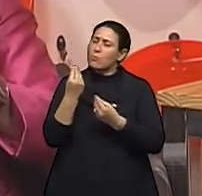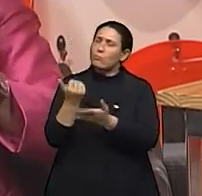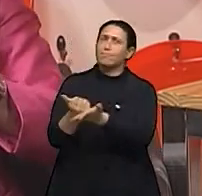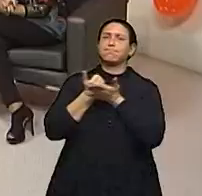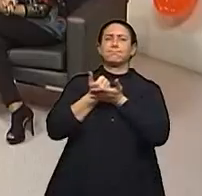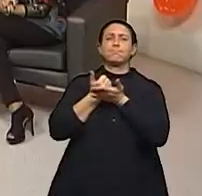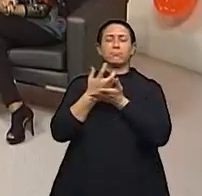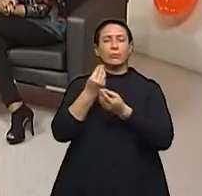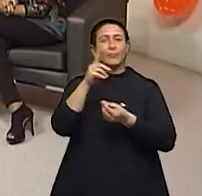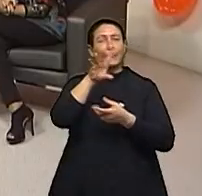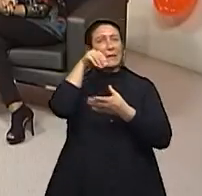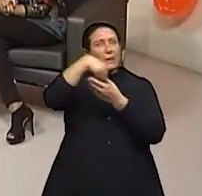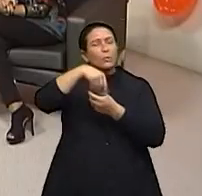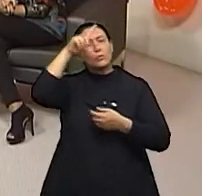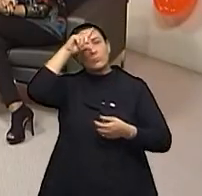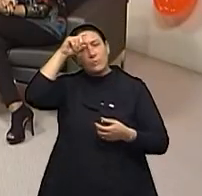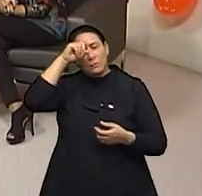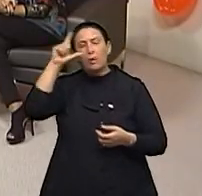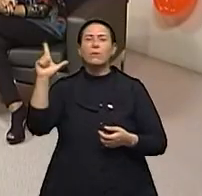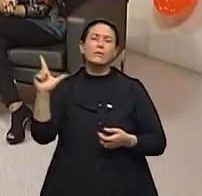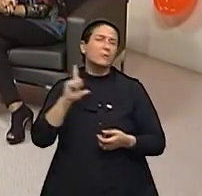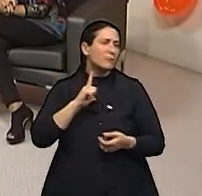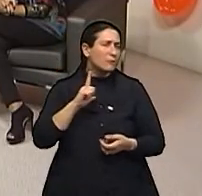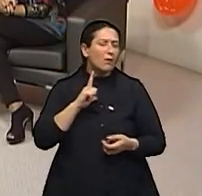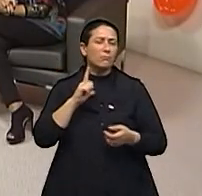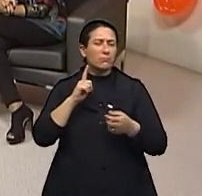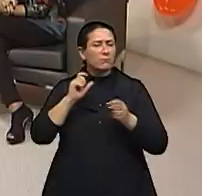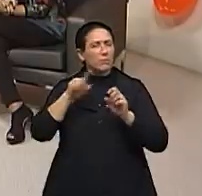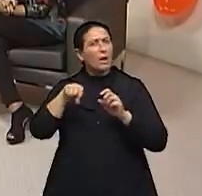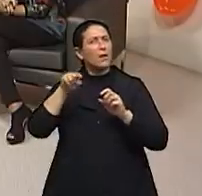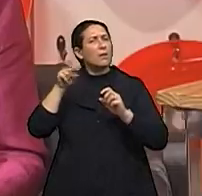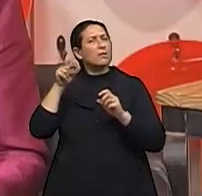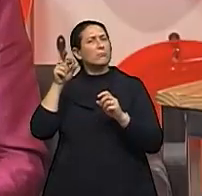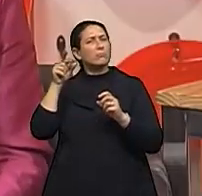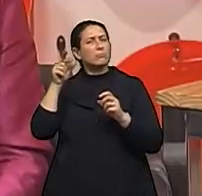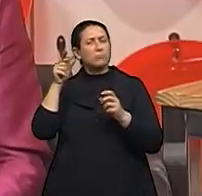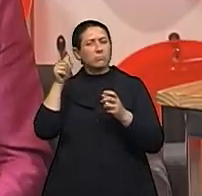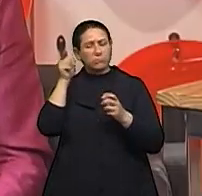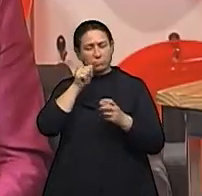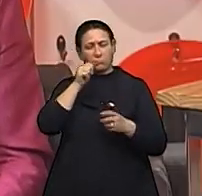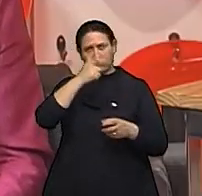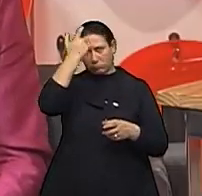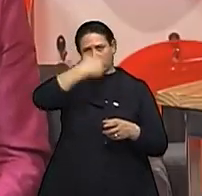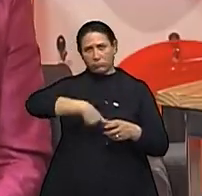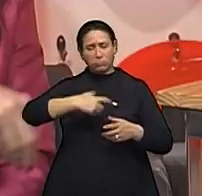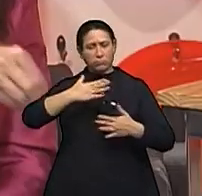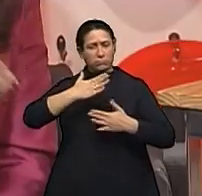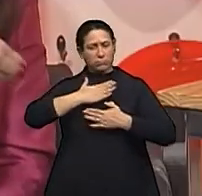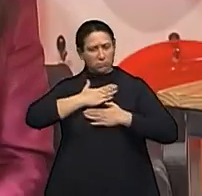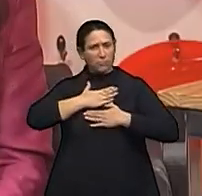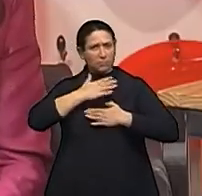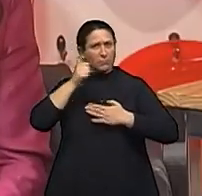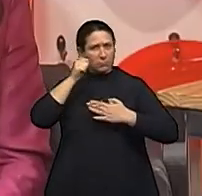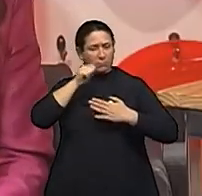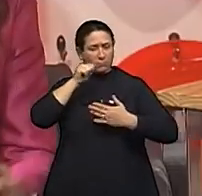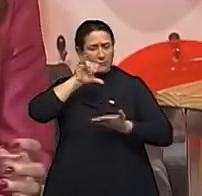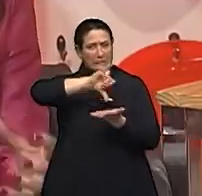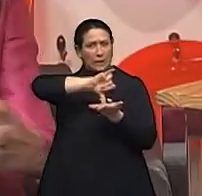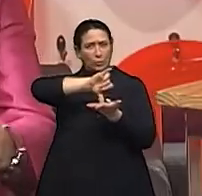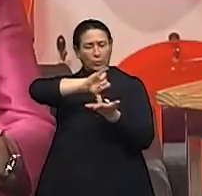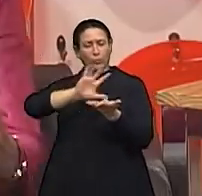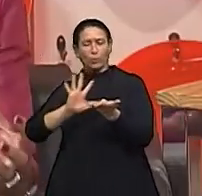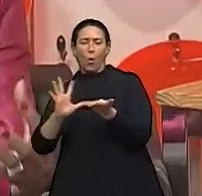tem uma maneira de enfrentar essa mulher, que é, ela está no centro e todo mundo